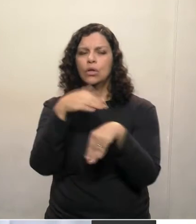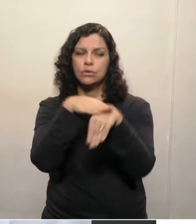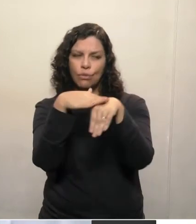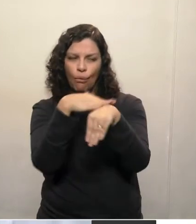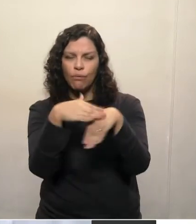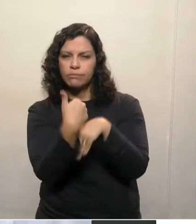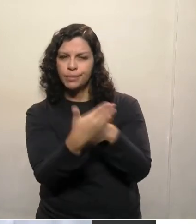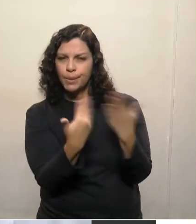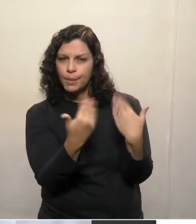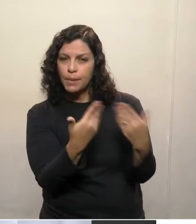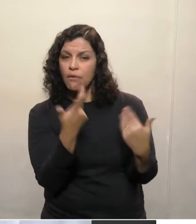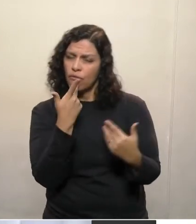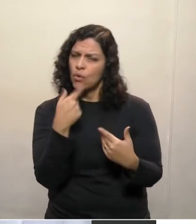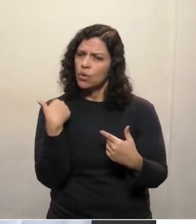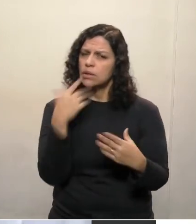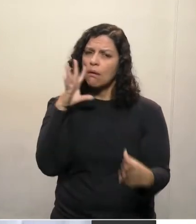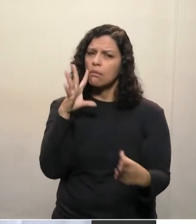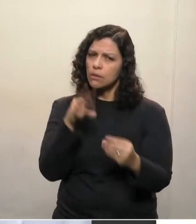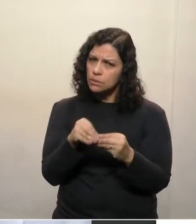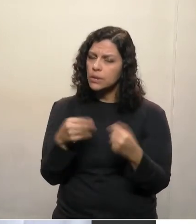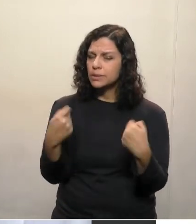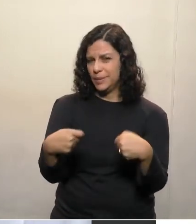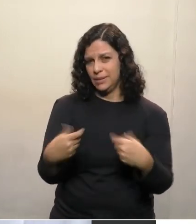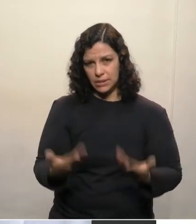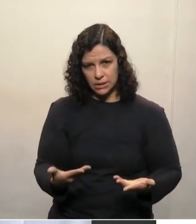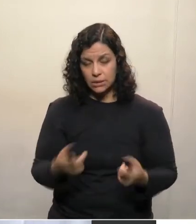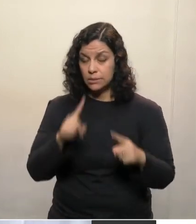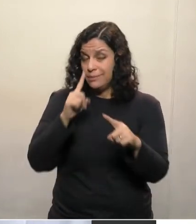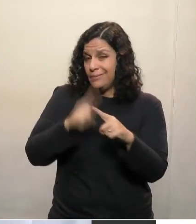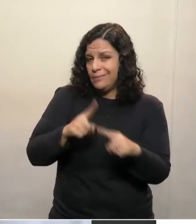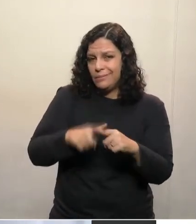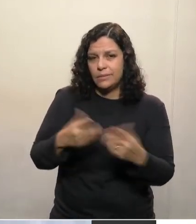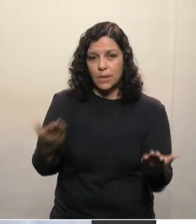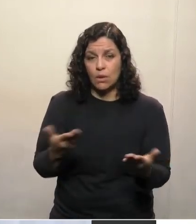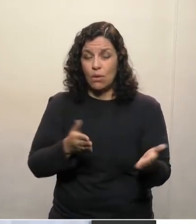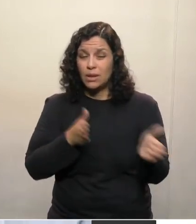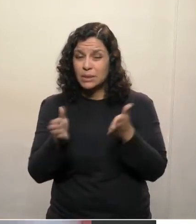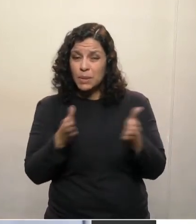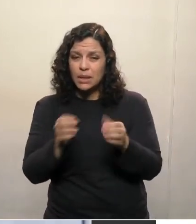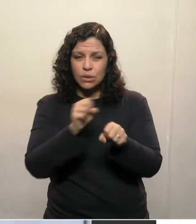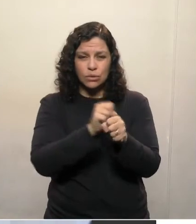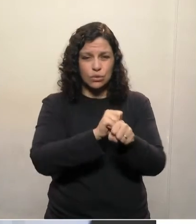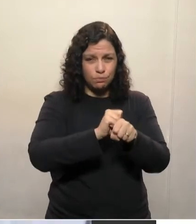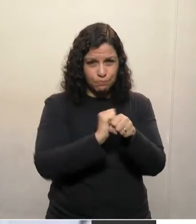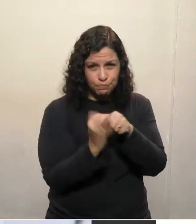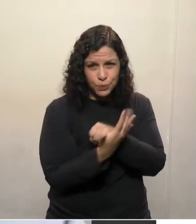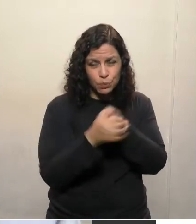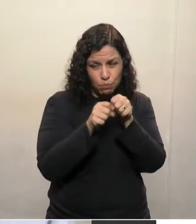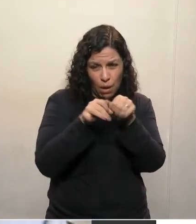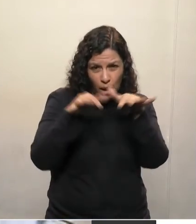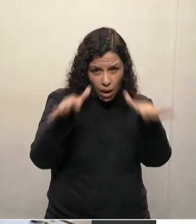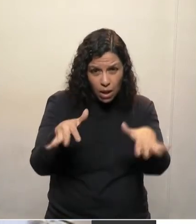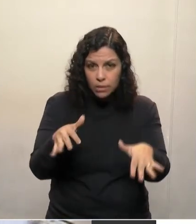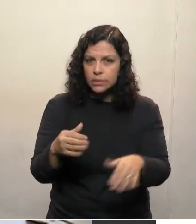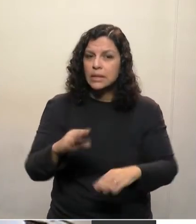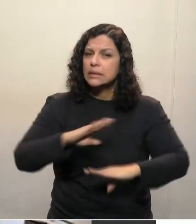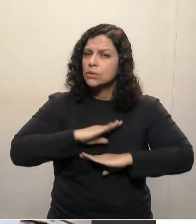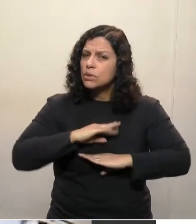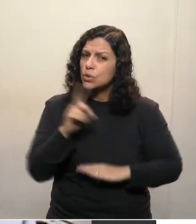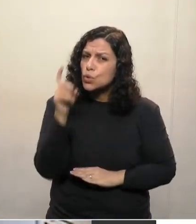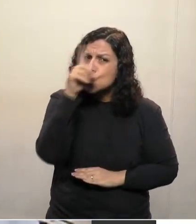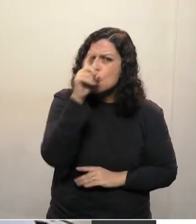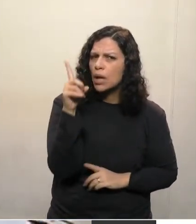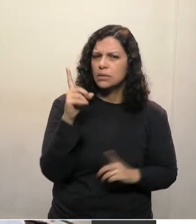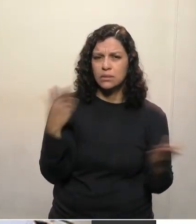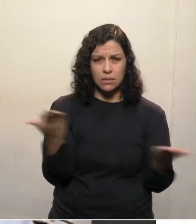falamos, e deve ter um entendimento a respeito, porque o momento de pandemia está tendo tantas situações ruins,